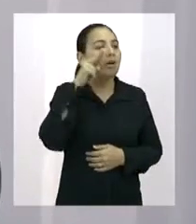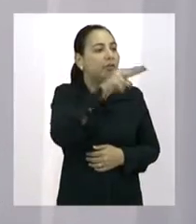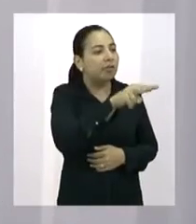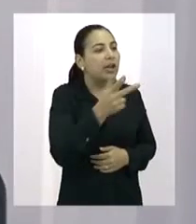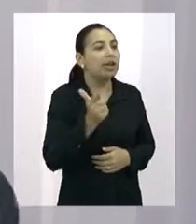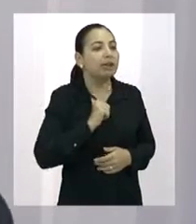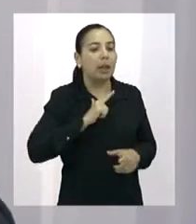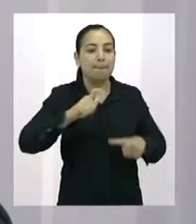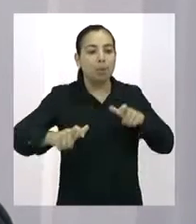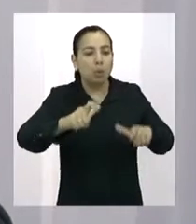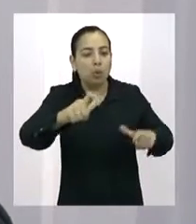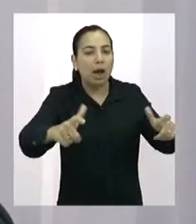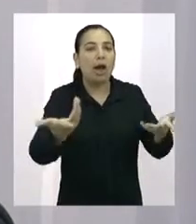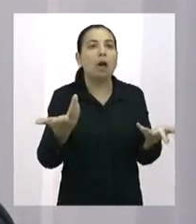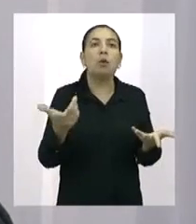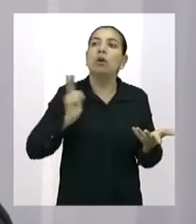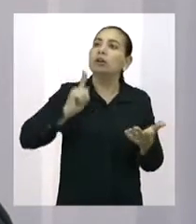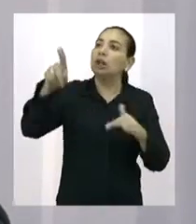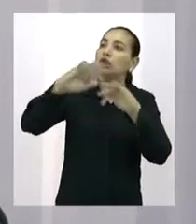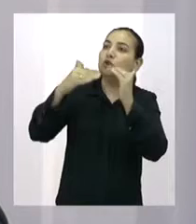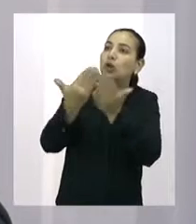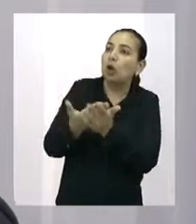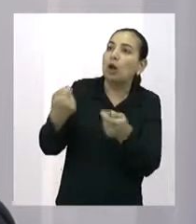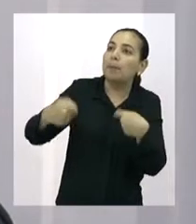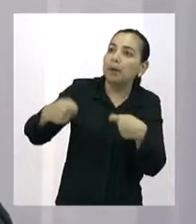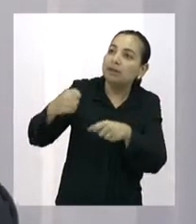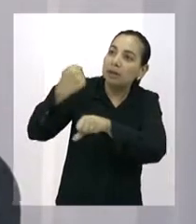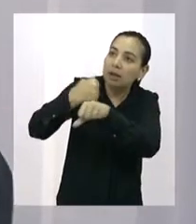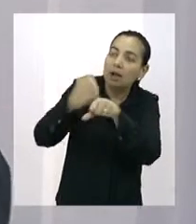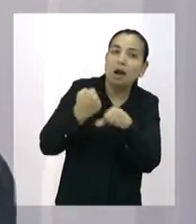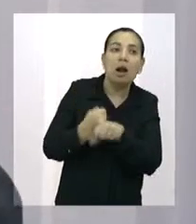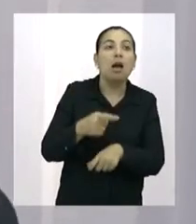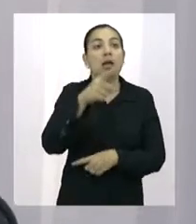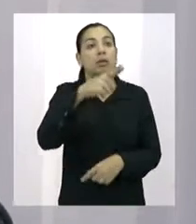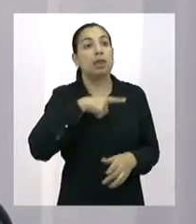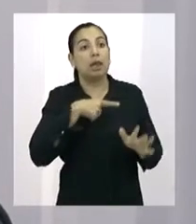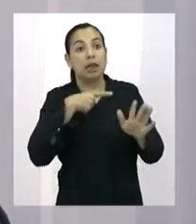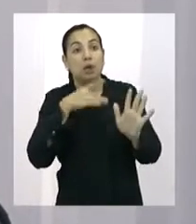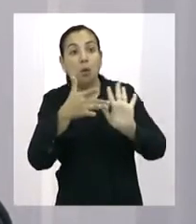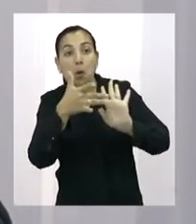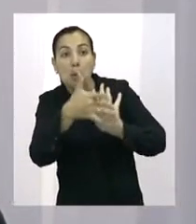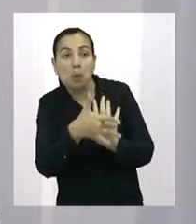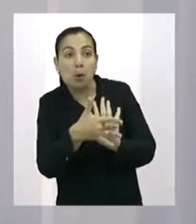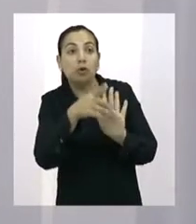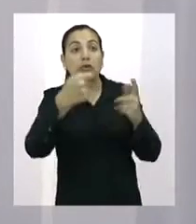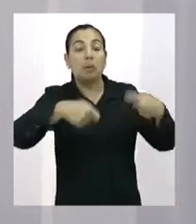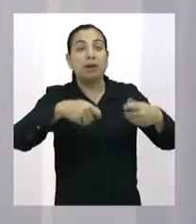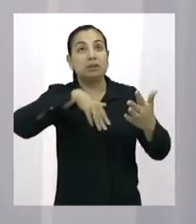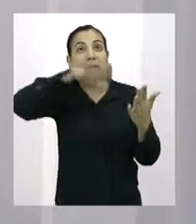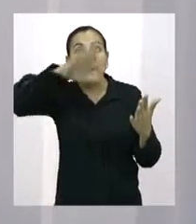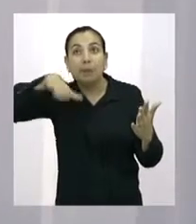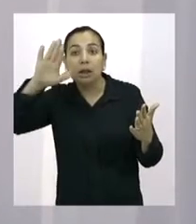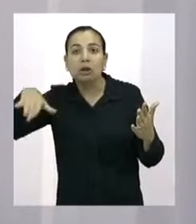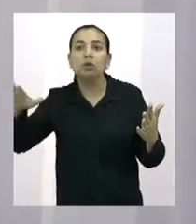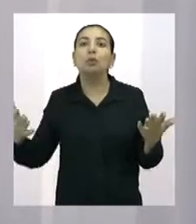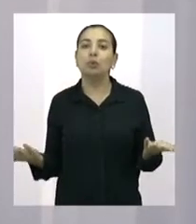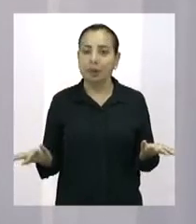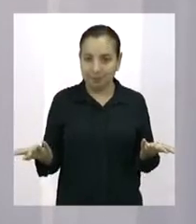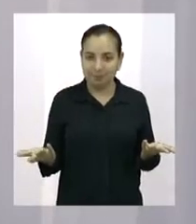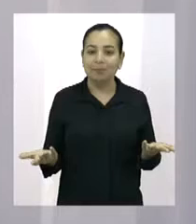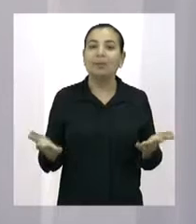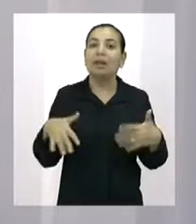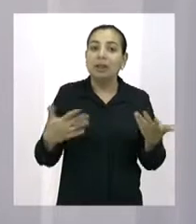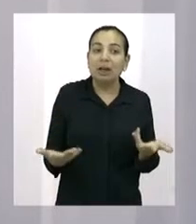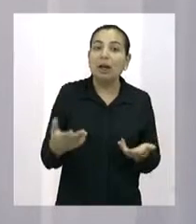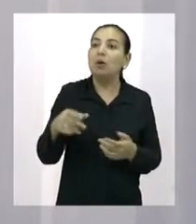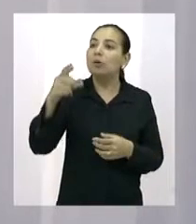é uma escola que está precisando de uma reforma, é um posto de saúde que está precisando de uma pintura. E essa conversa, esse